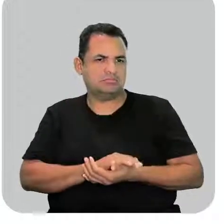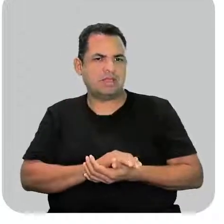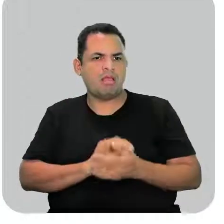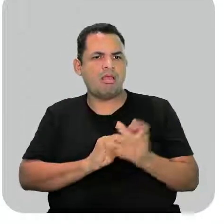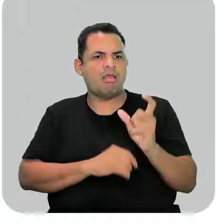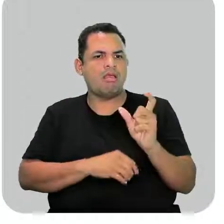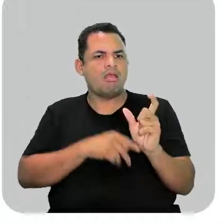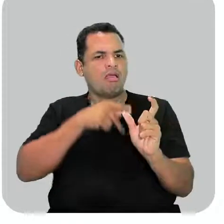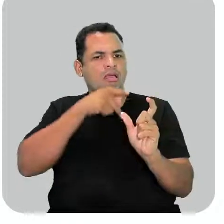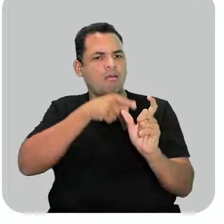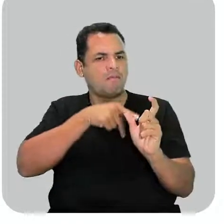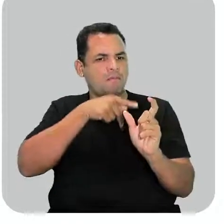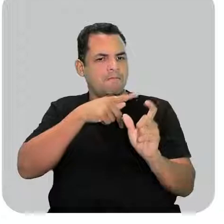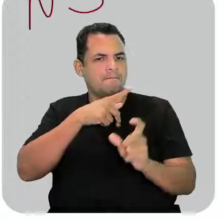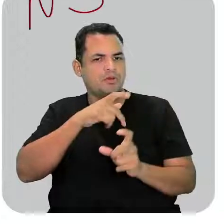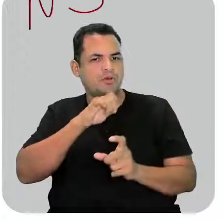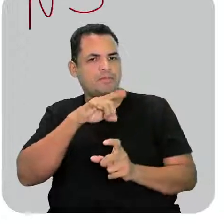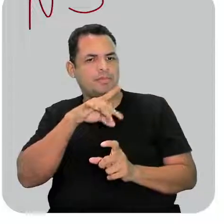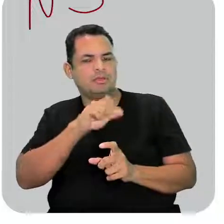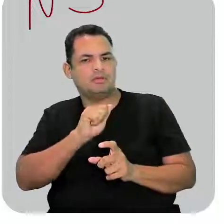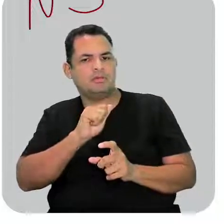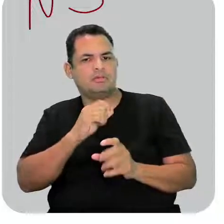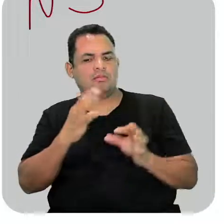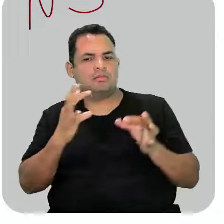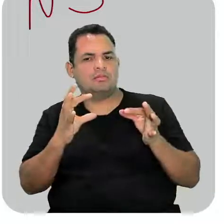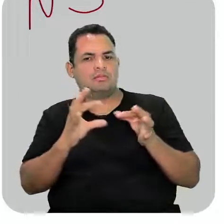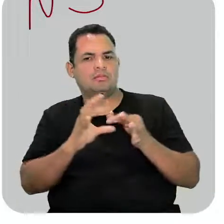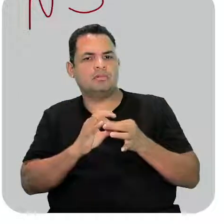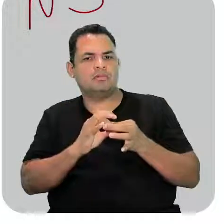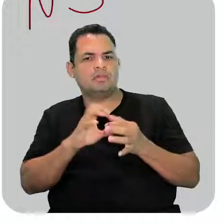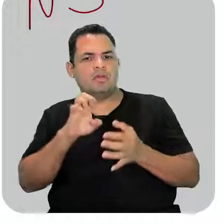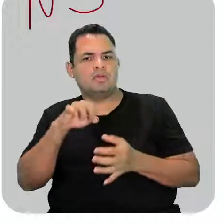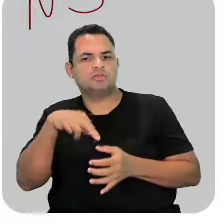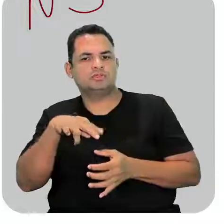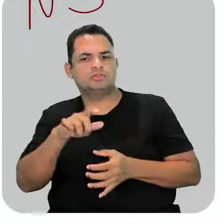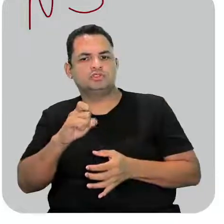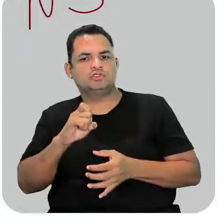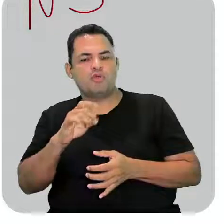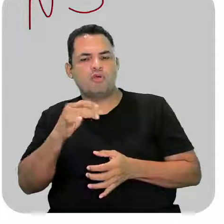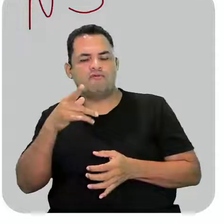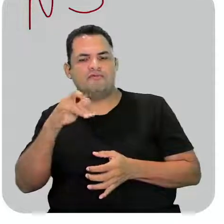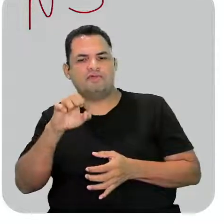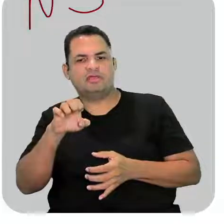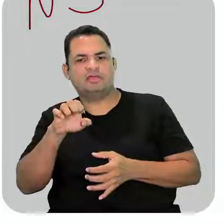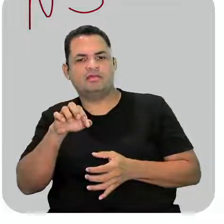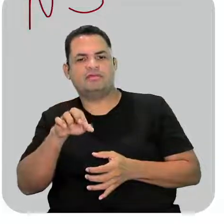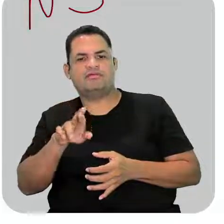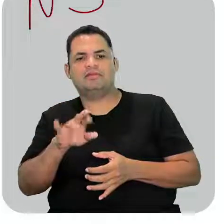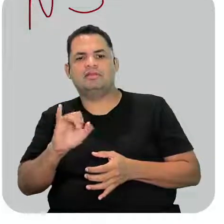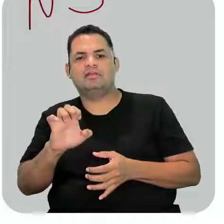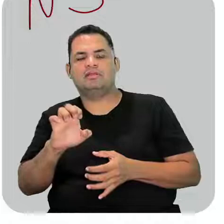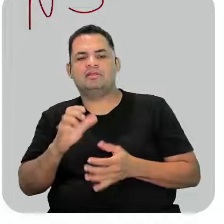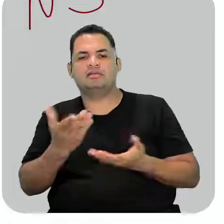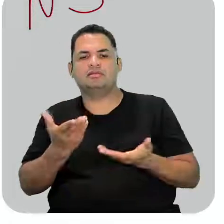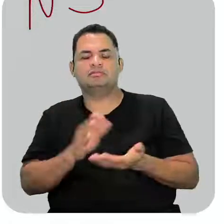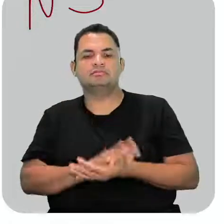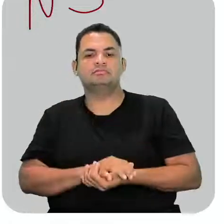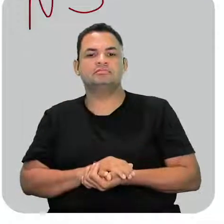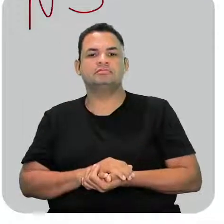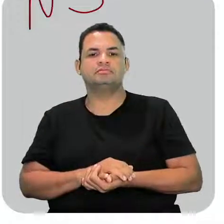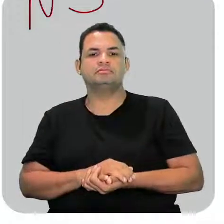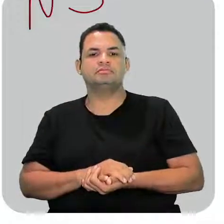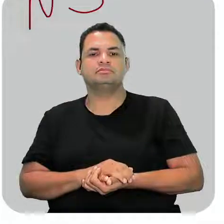propil ligado ao enxofre. Bom, fica muito mais fácil saber se isso é verdade, se você sabe quem é o